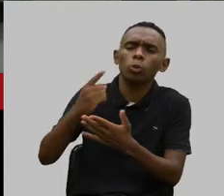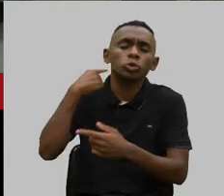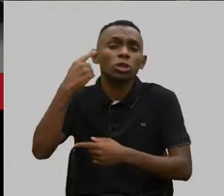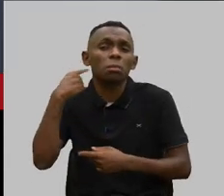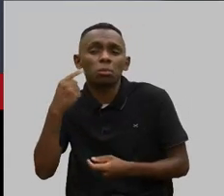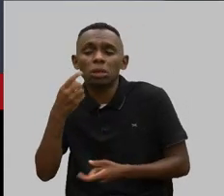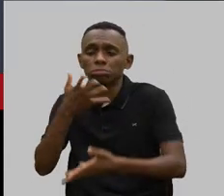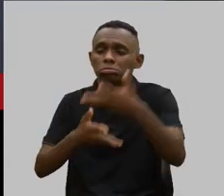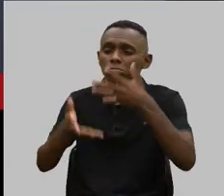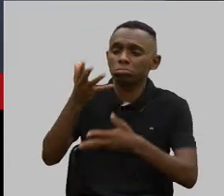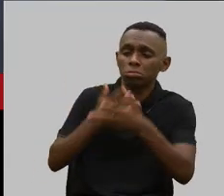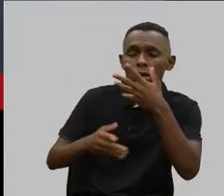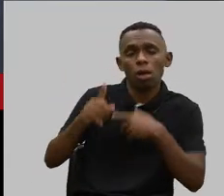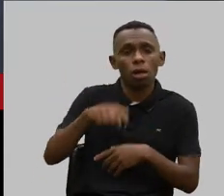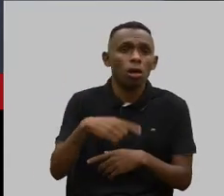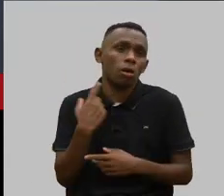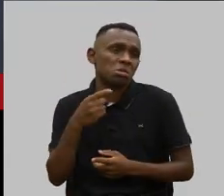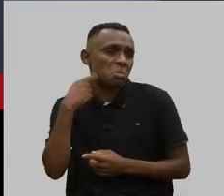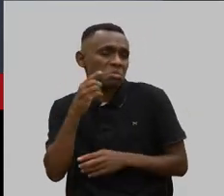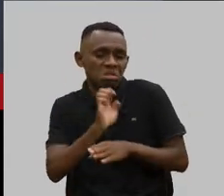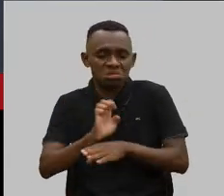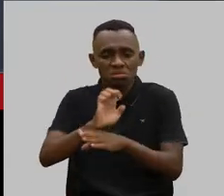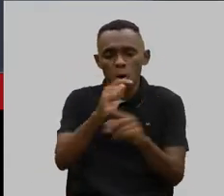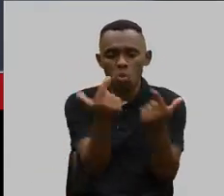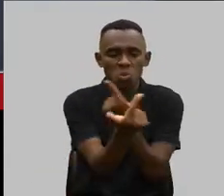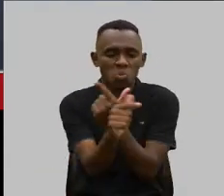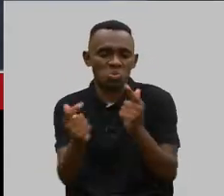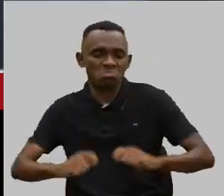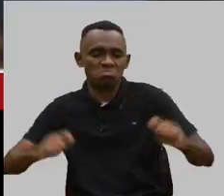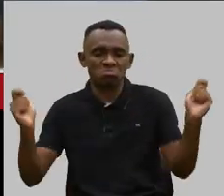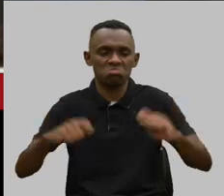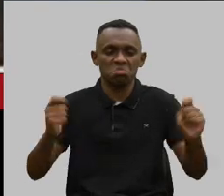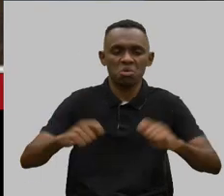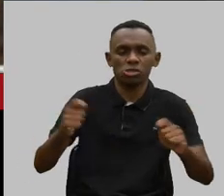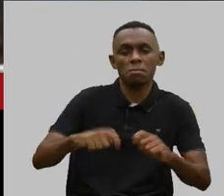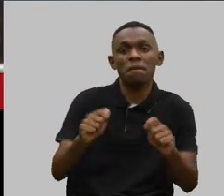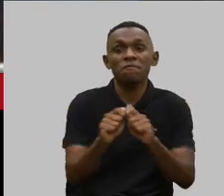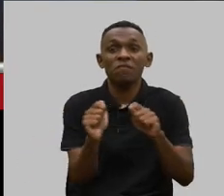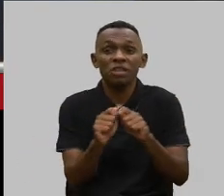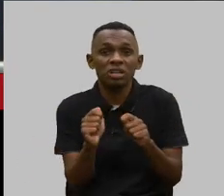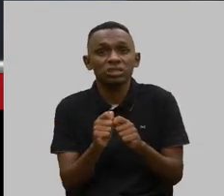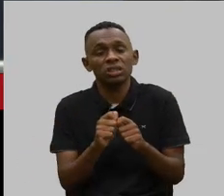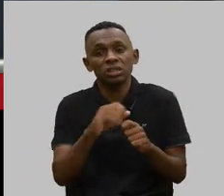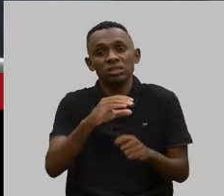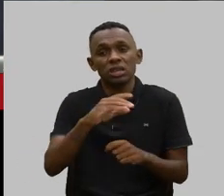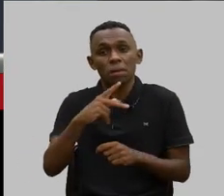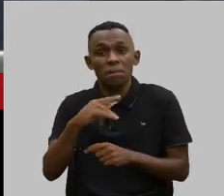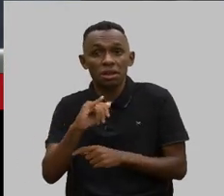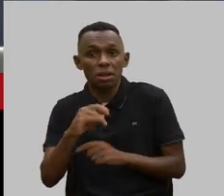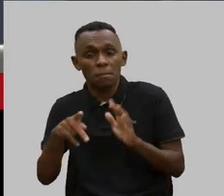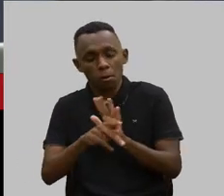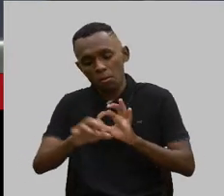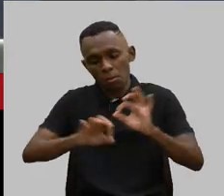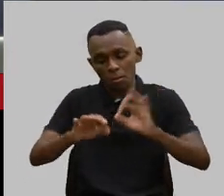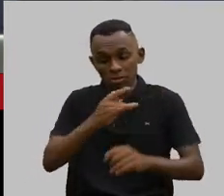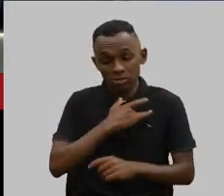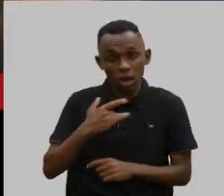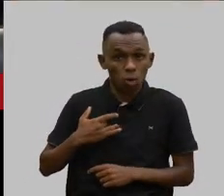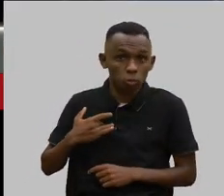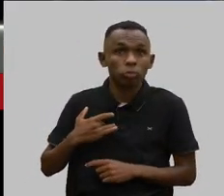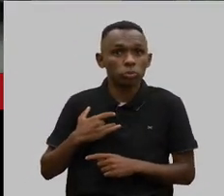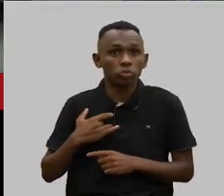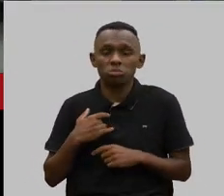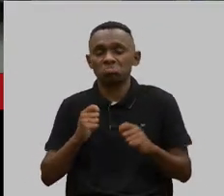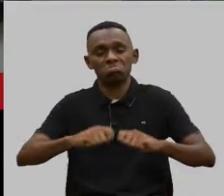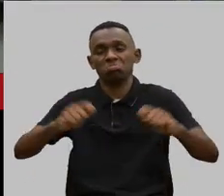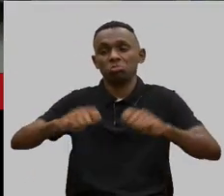que o deputado estadual não tem competência para fazer CPI de plano de saúde que deveria ser em âmbito